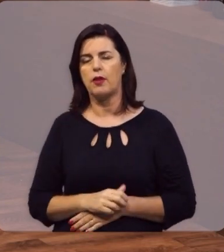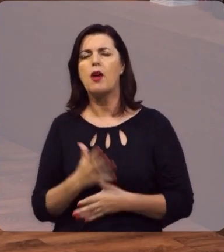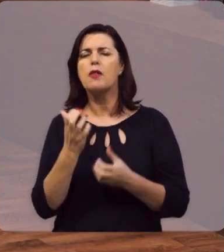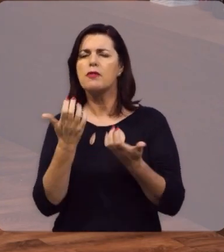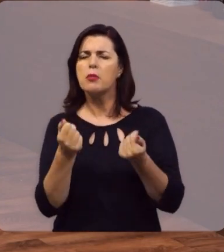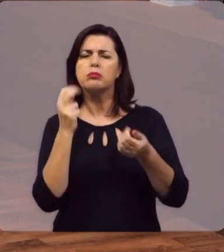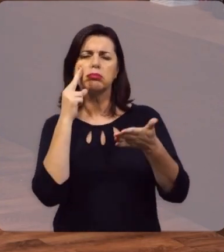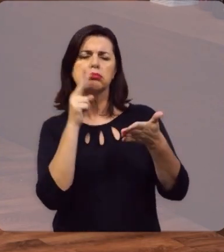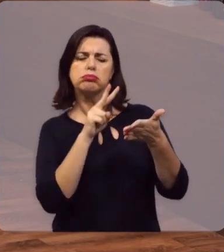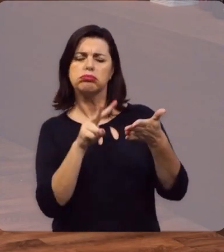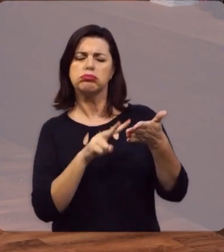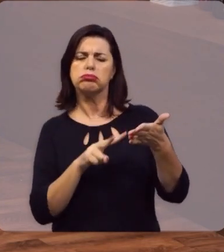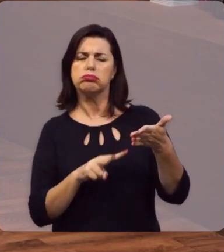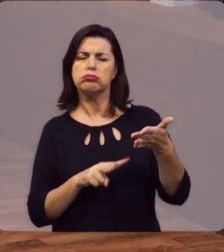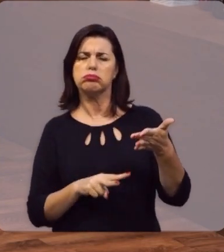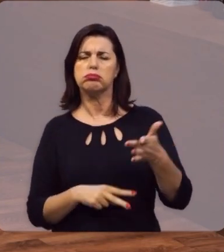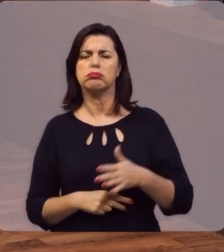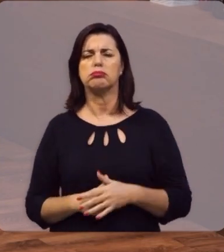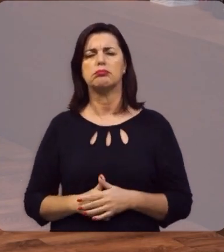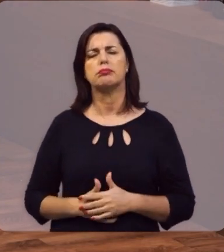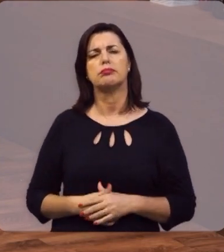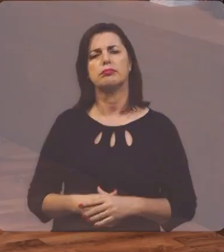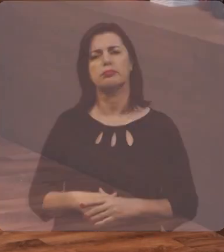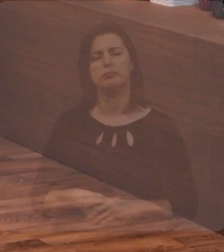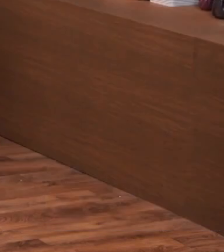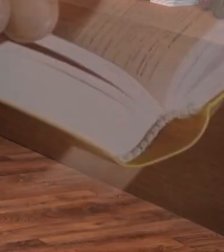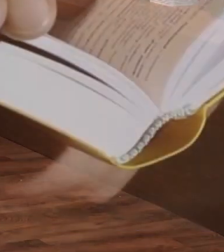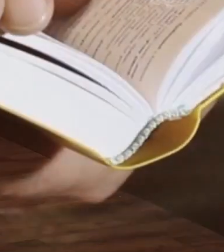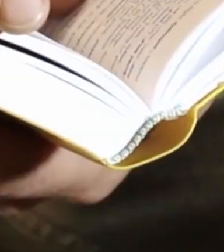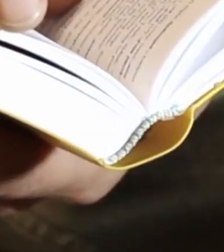Vamos ouvir a leitura deste texto.